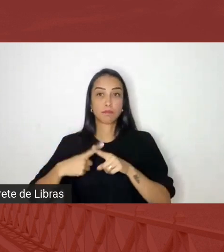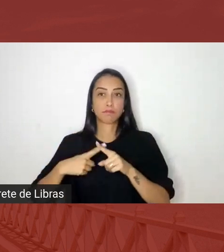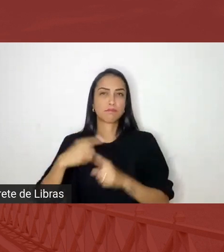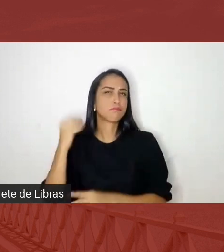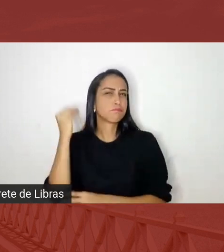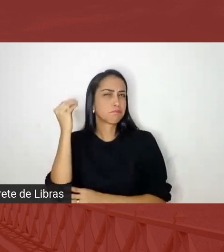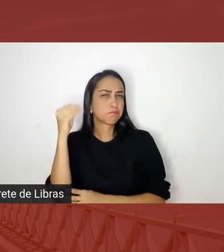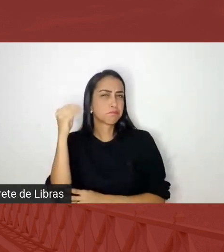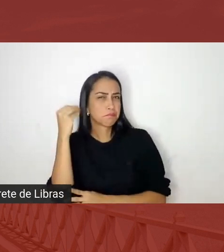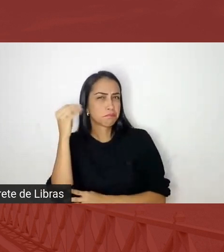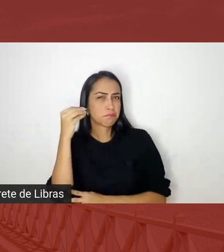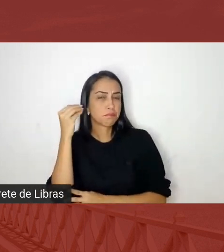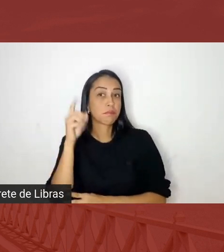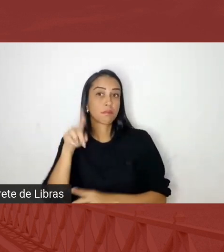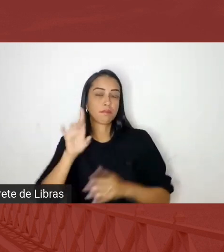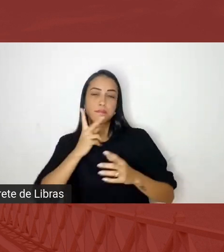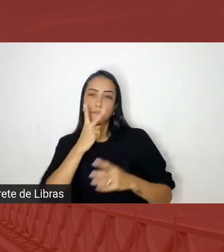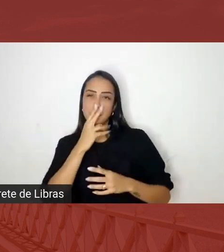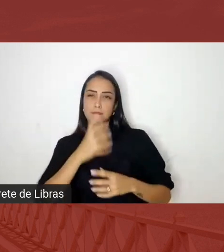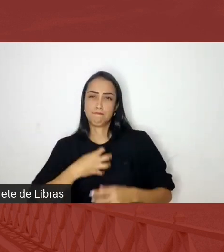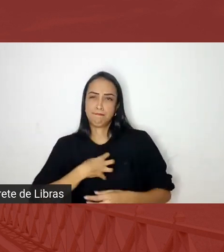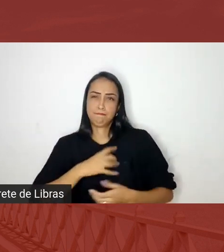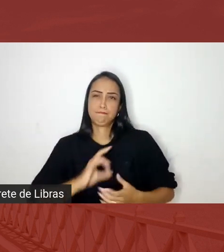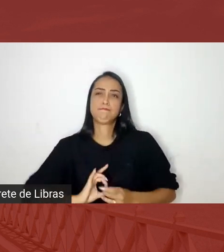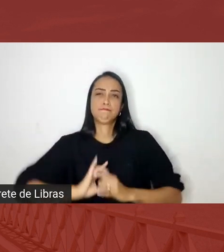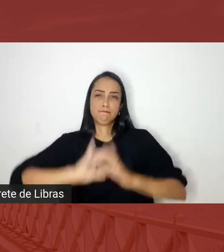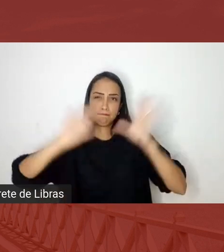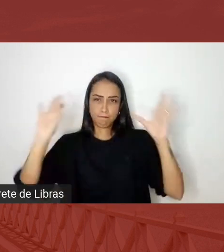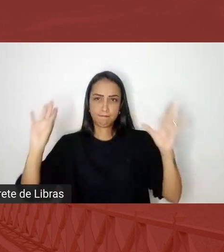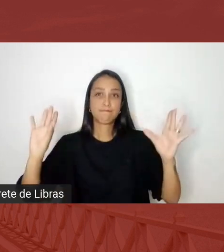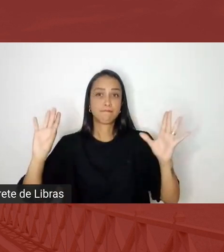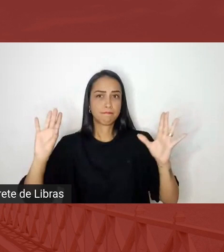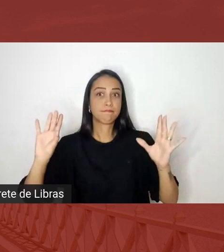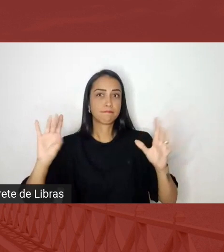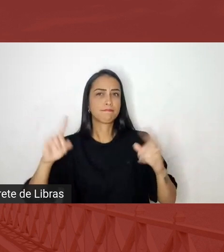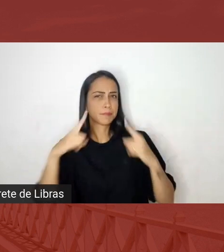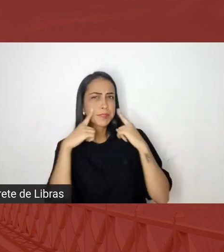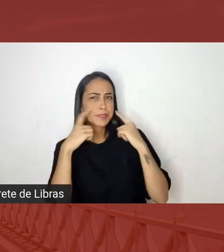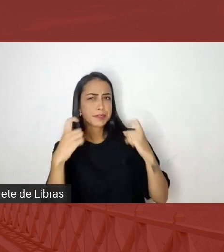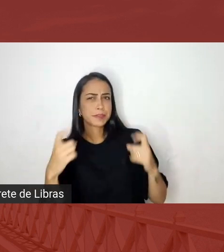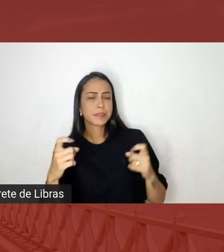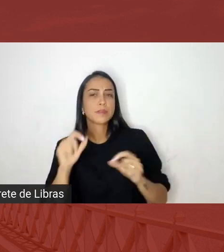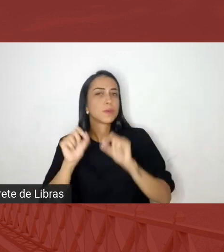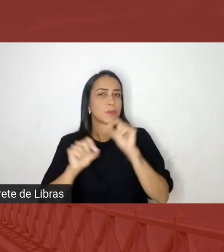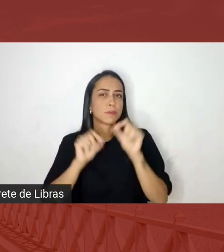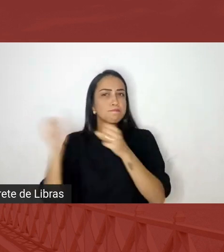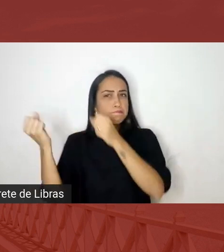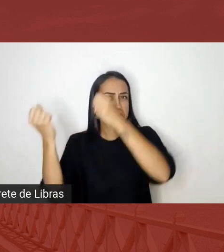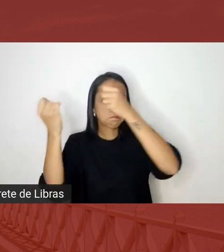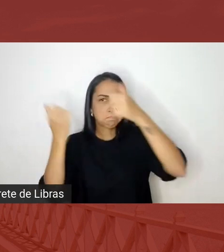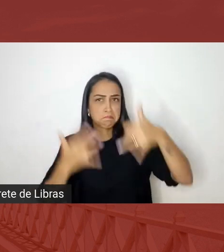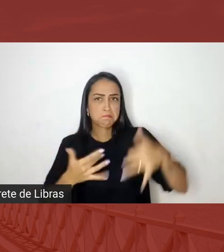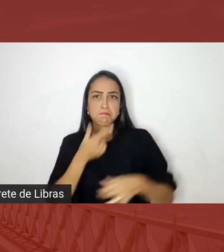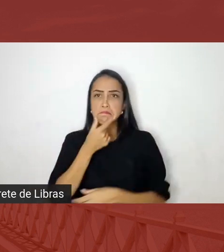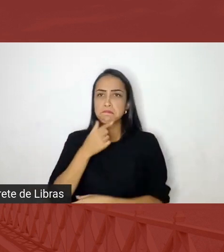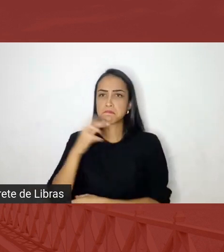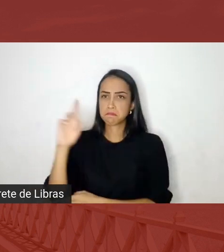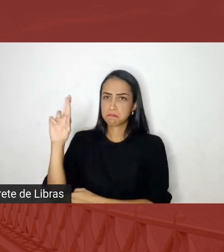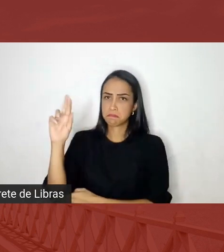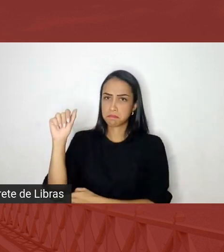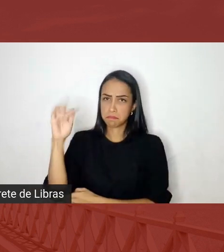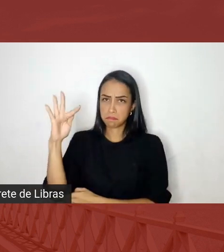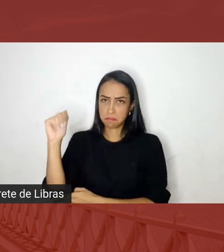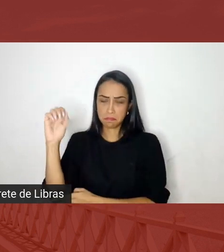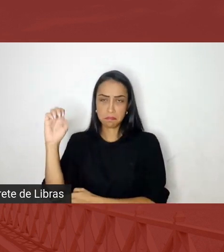perspectiva libertária é muito interessante ouvir o Rafael falar que ele